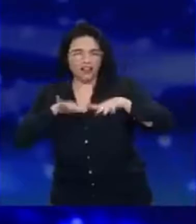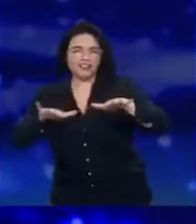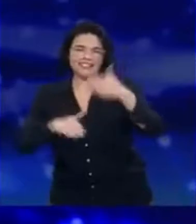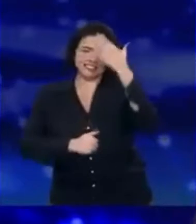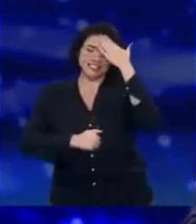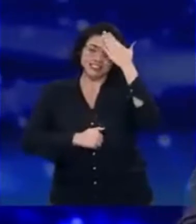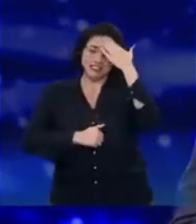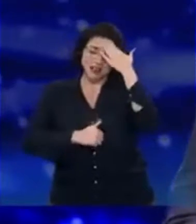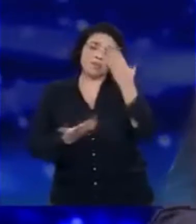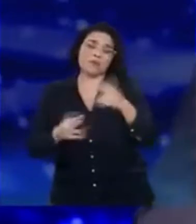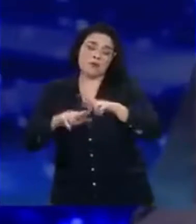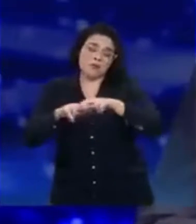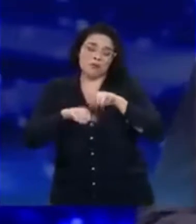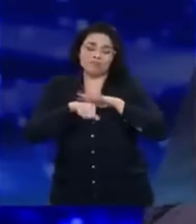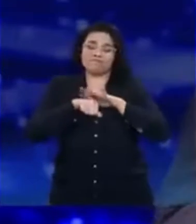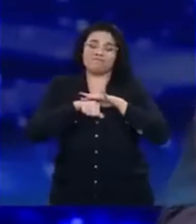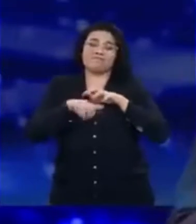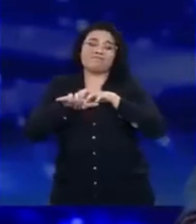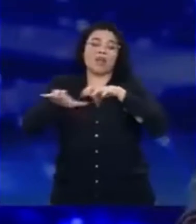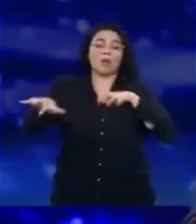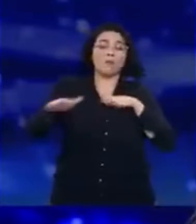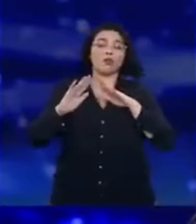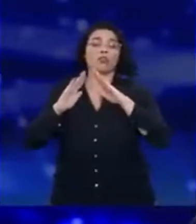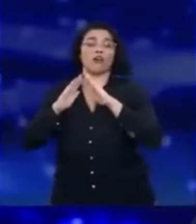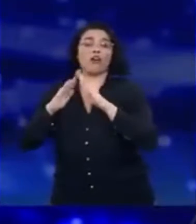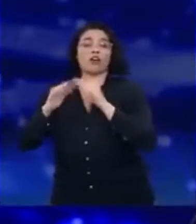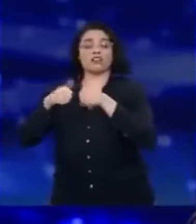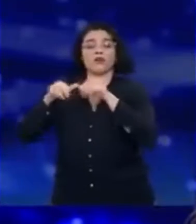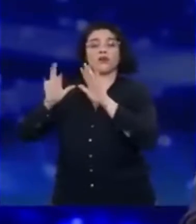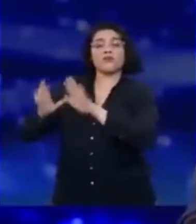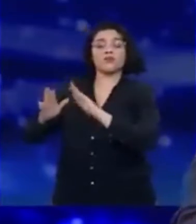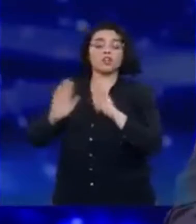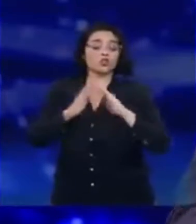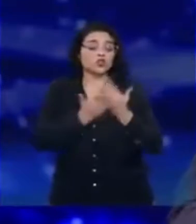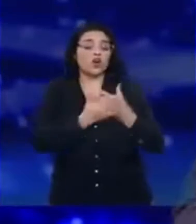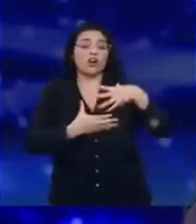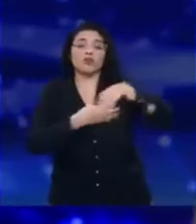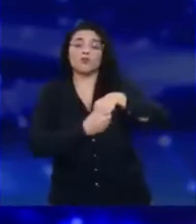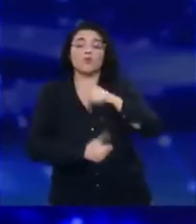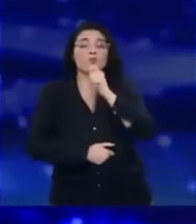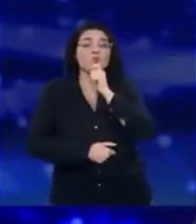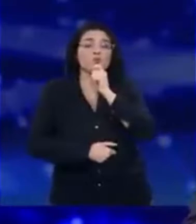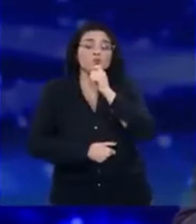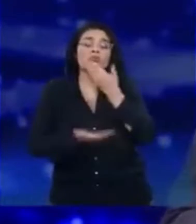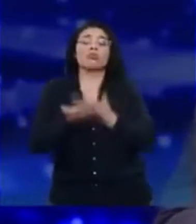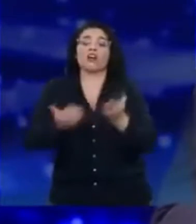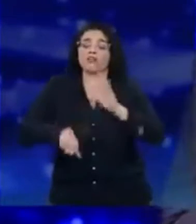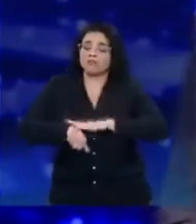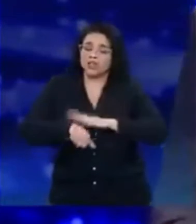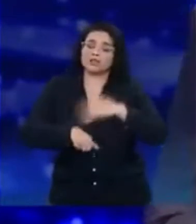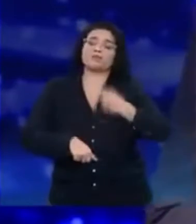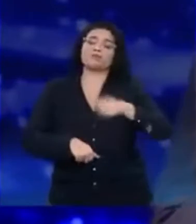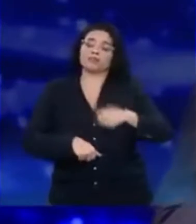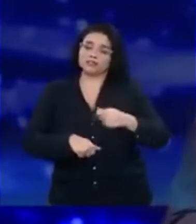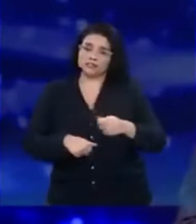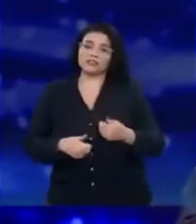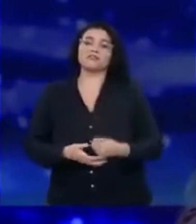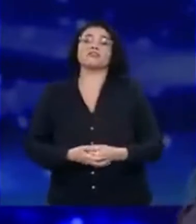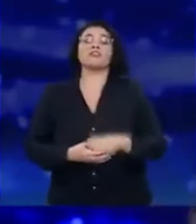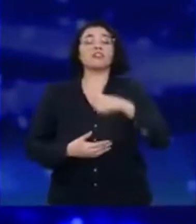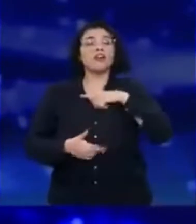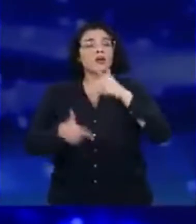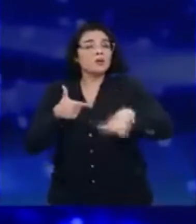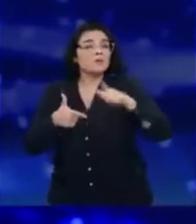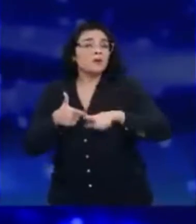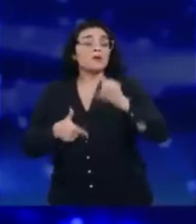tempo fora da sala de aula e precisamos recuperar o tempo perdido. A gente vê carreiras de professores asfixiados,